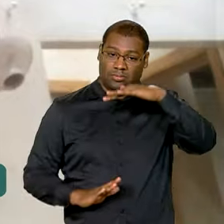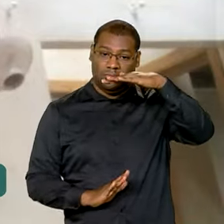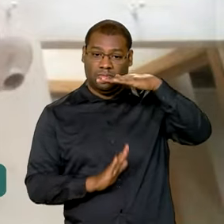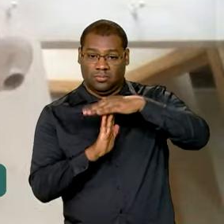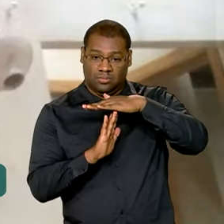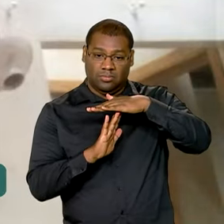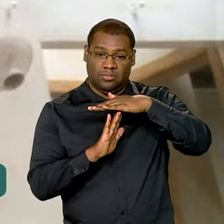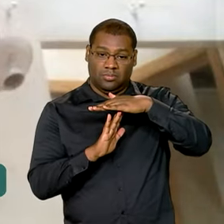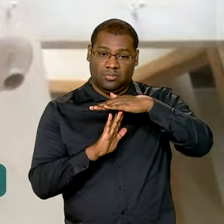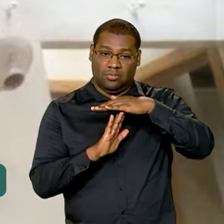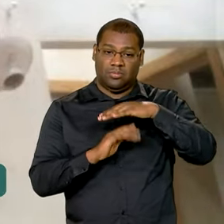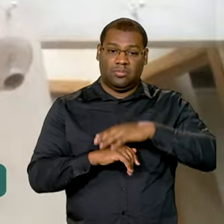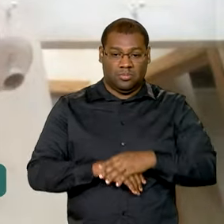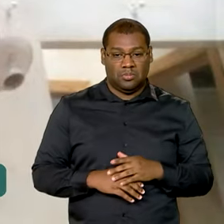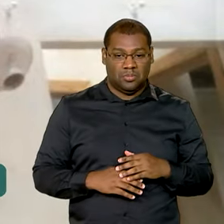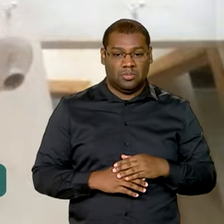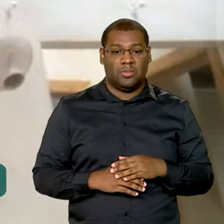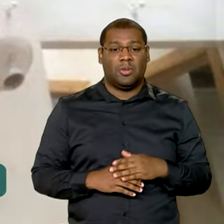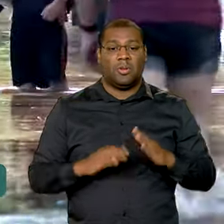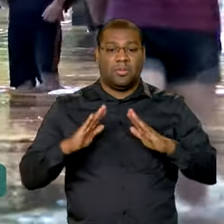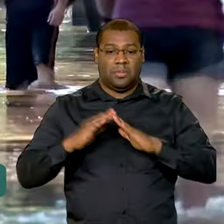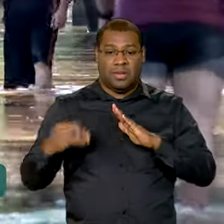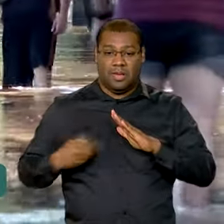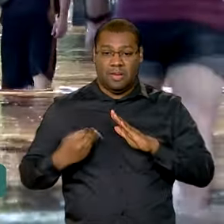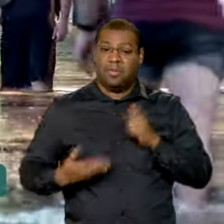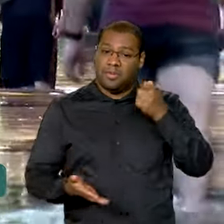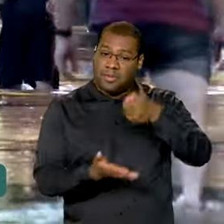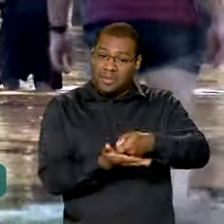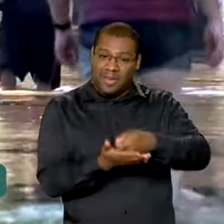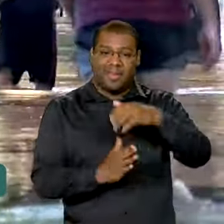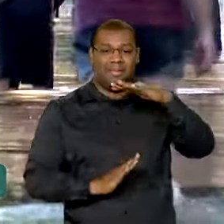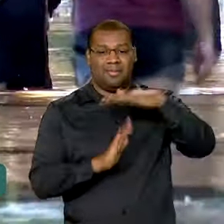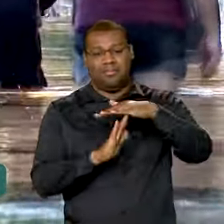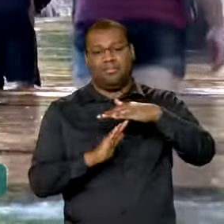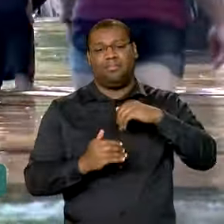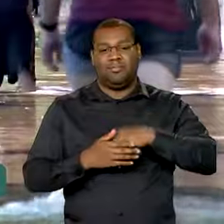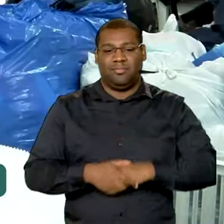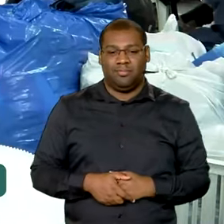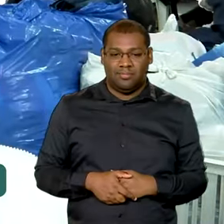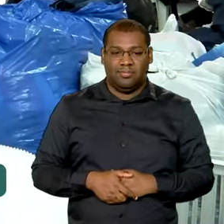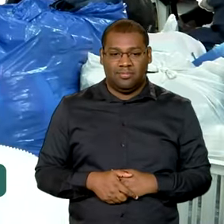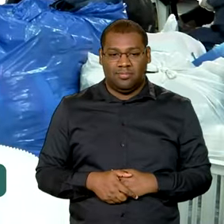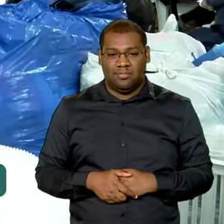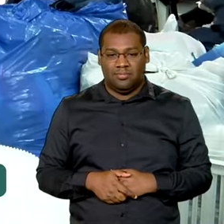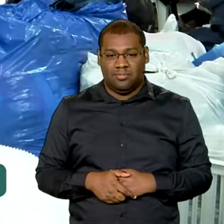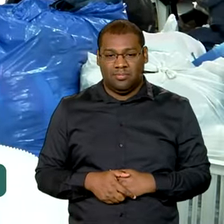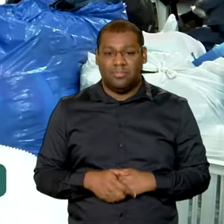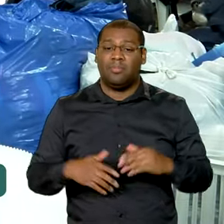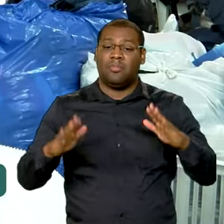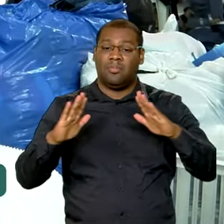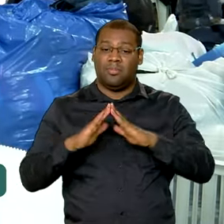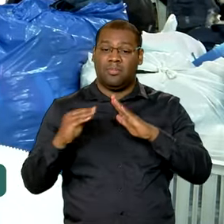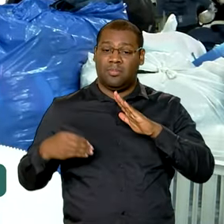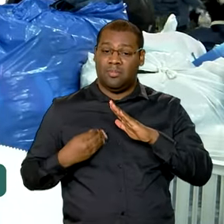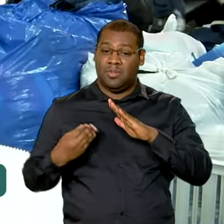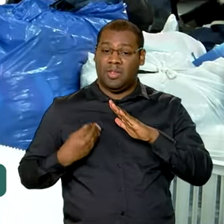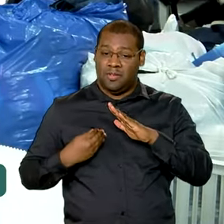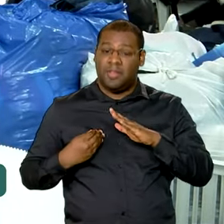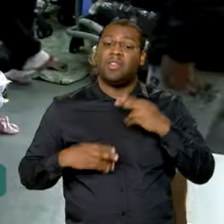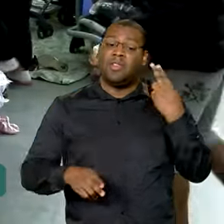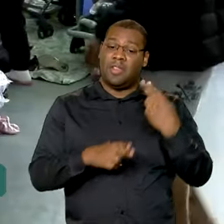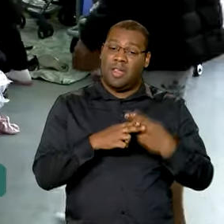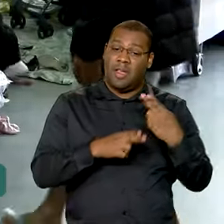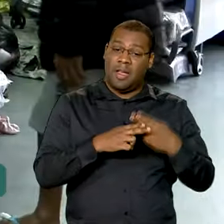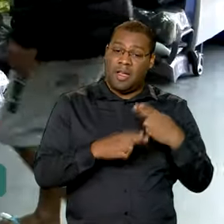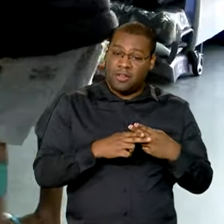hoje é uma boa opção. A pausa nos financiamentos habitacionais contratados por meio da Caixa Econômica Federal